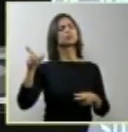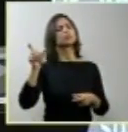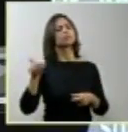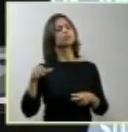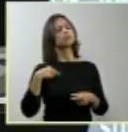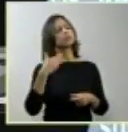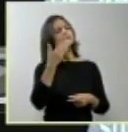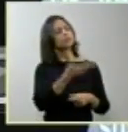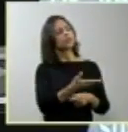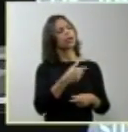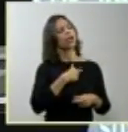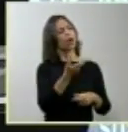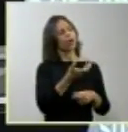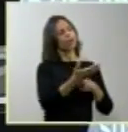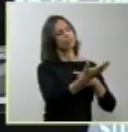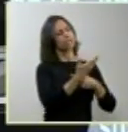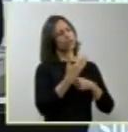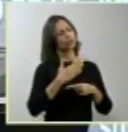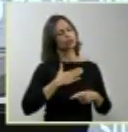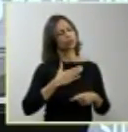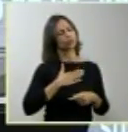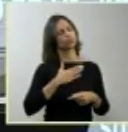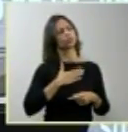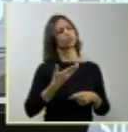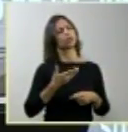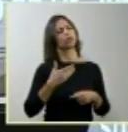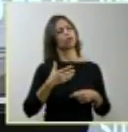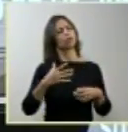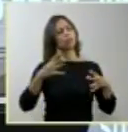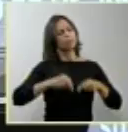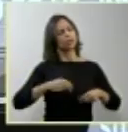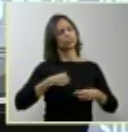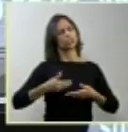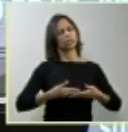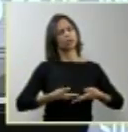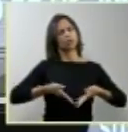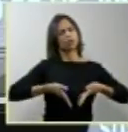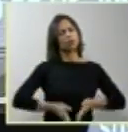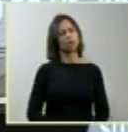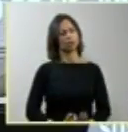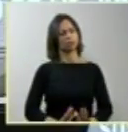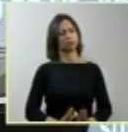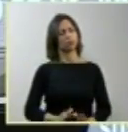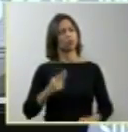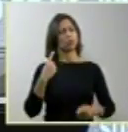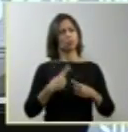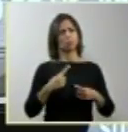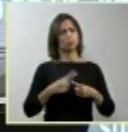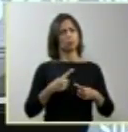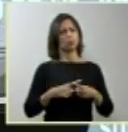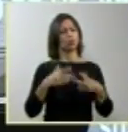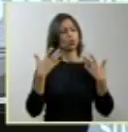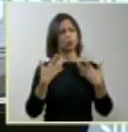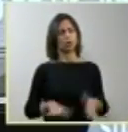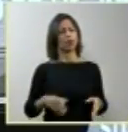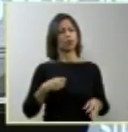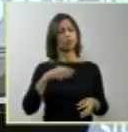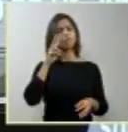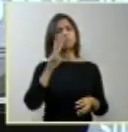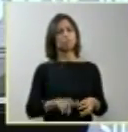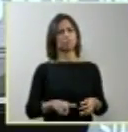no sentido de antecipar o parto, porque a paciente não quer viver a situação